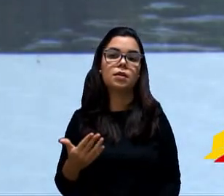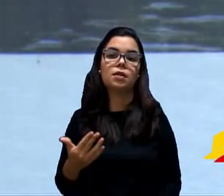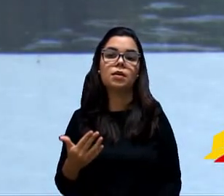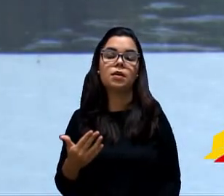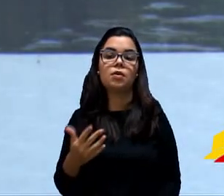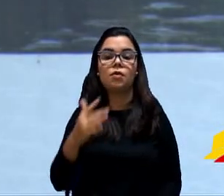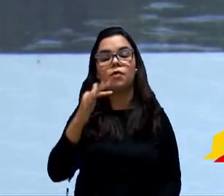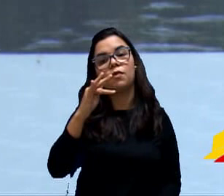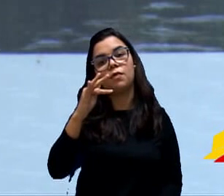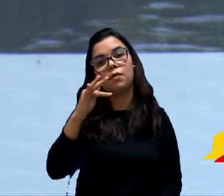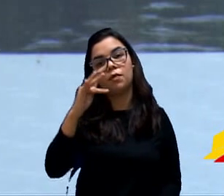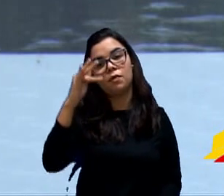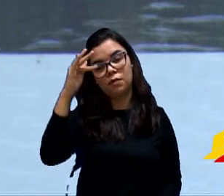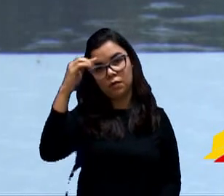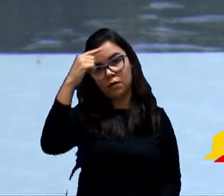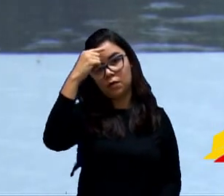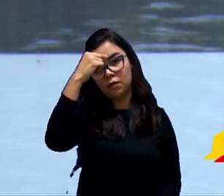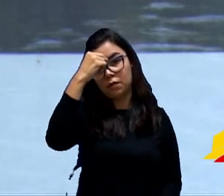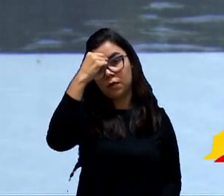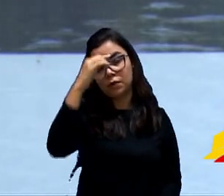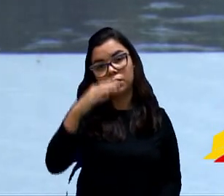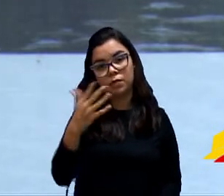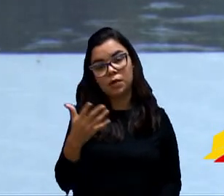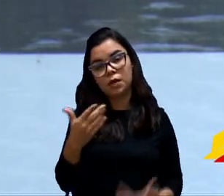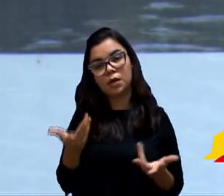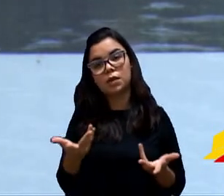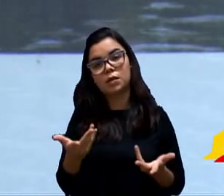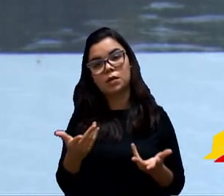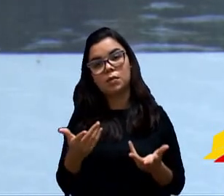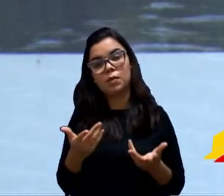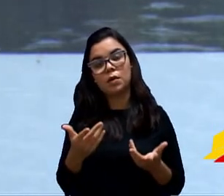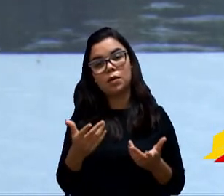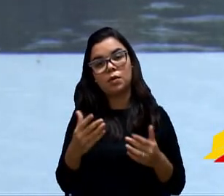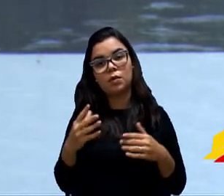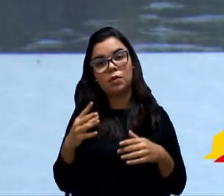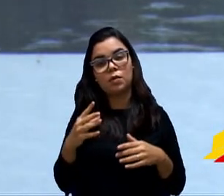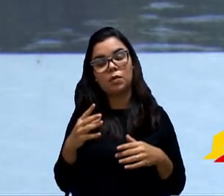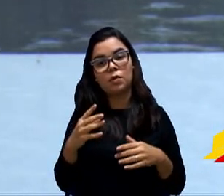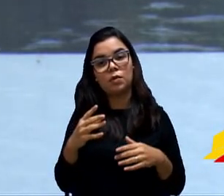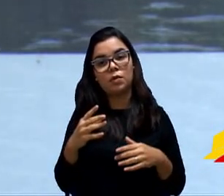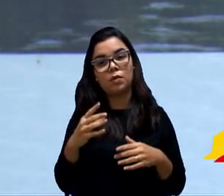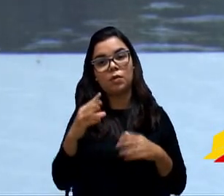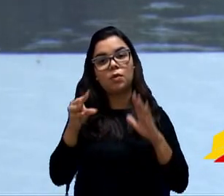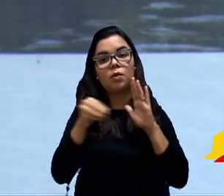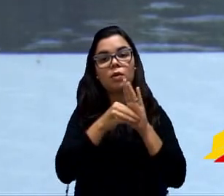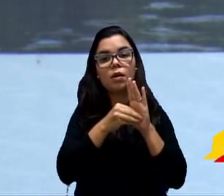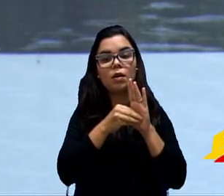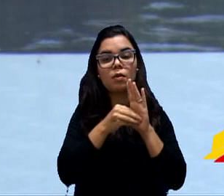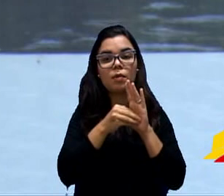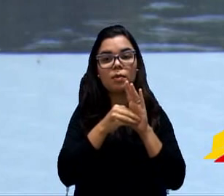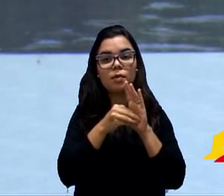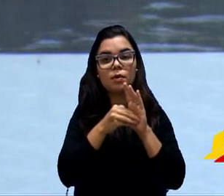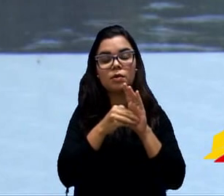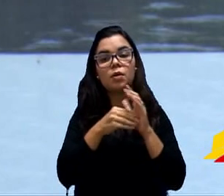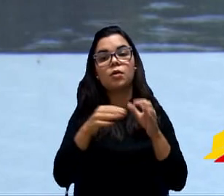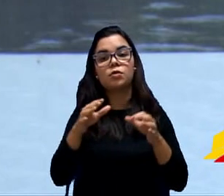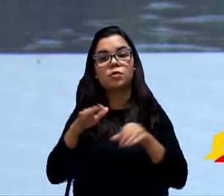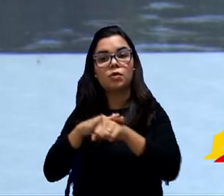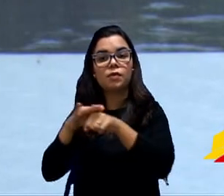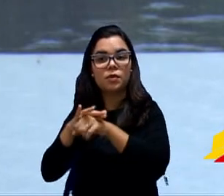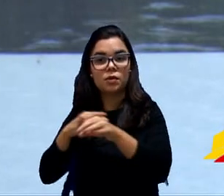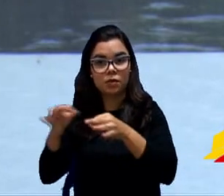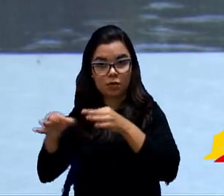Pérez, por uma questão de preciosismo, nós conversamos com a nossa consultoria jurídica.